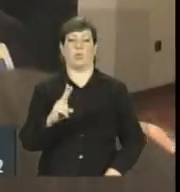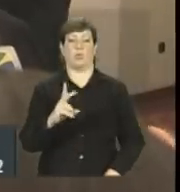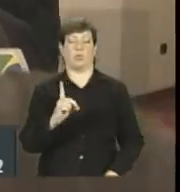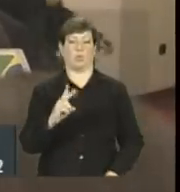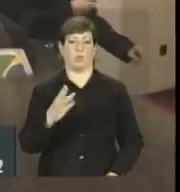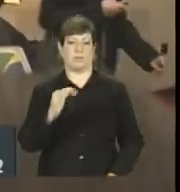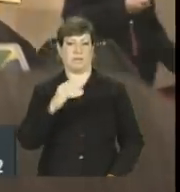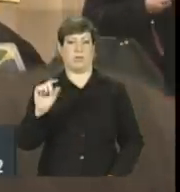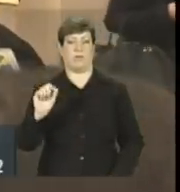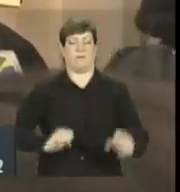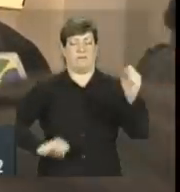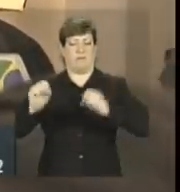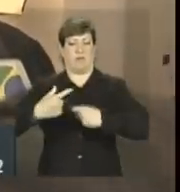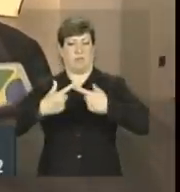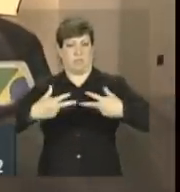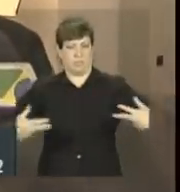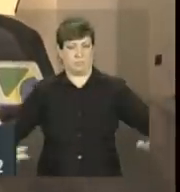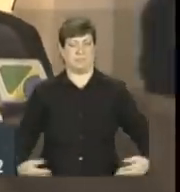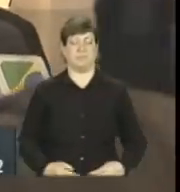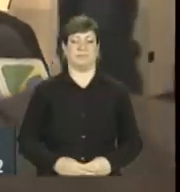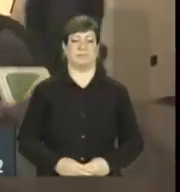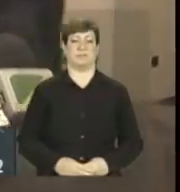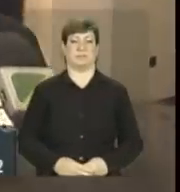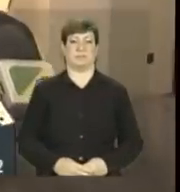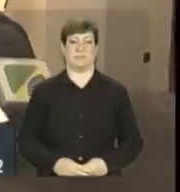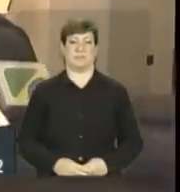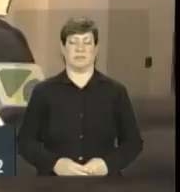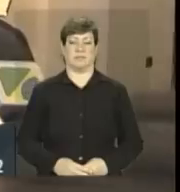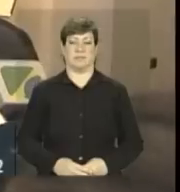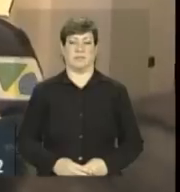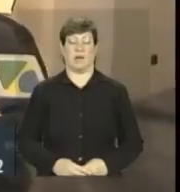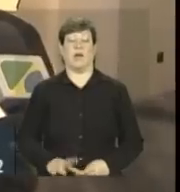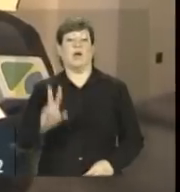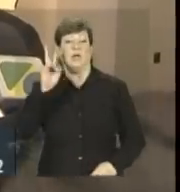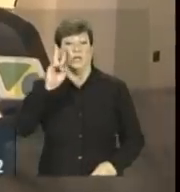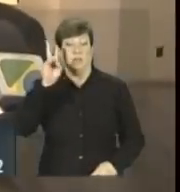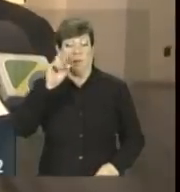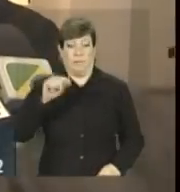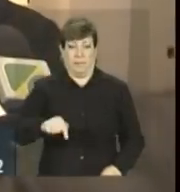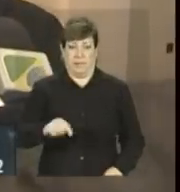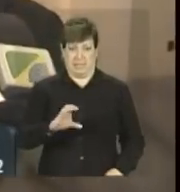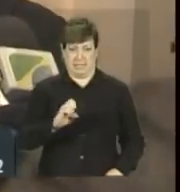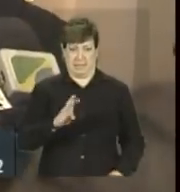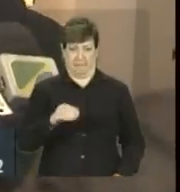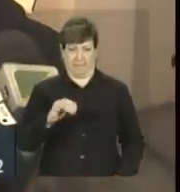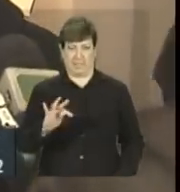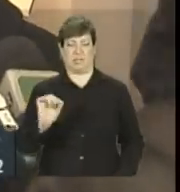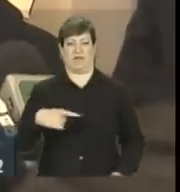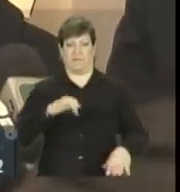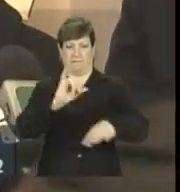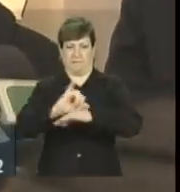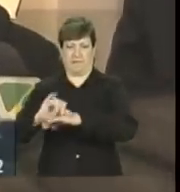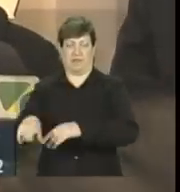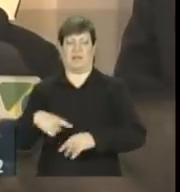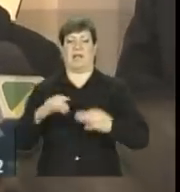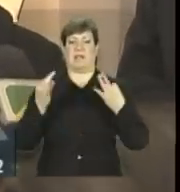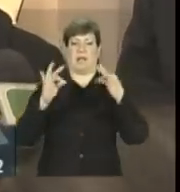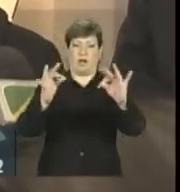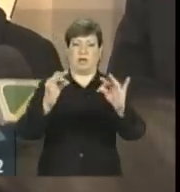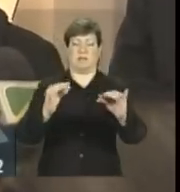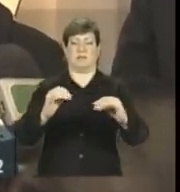processo produtivo, na cadeia de produção. No caso da SEBIT, que é a tecnologia de informação